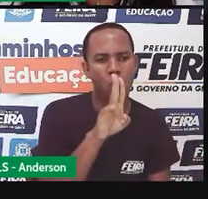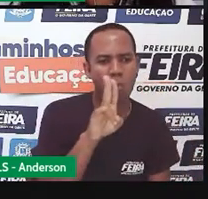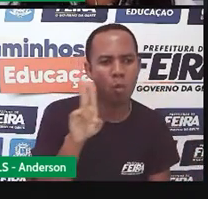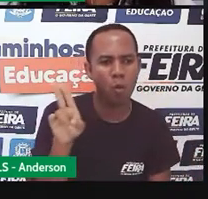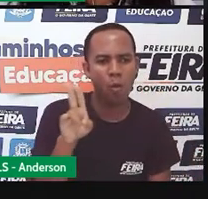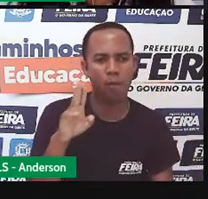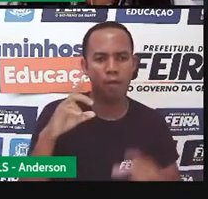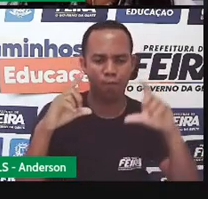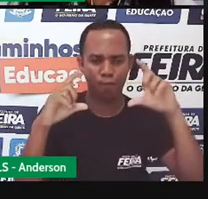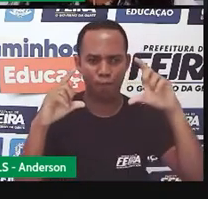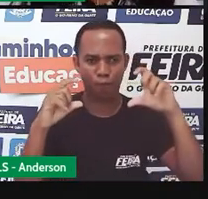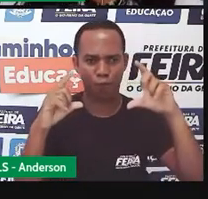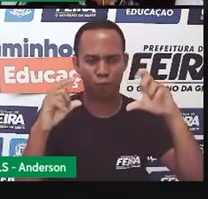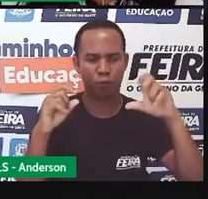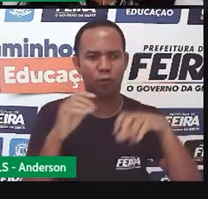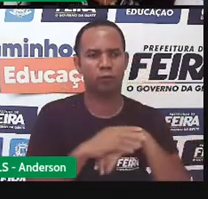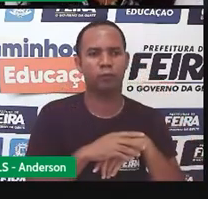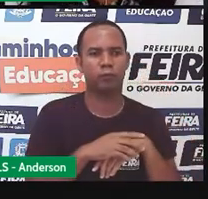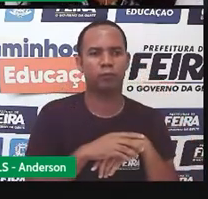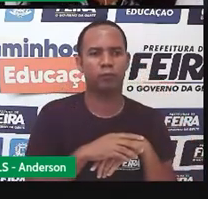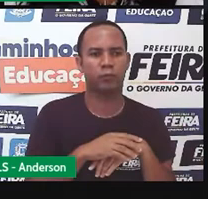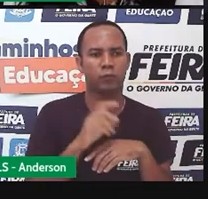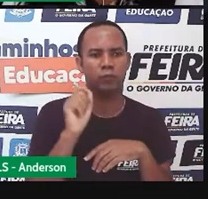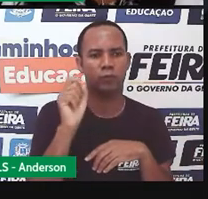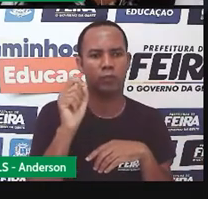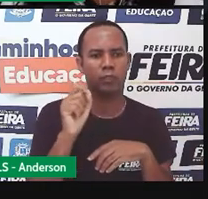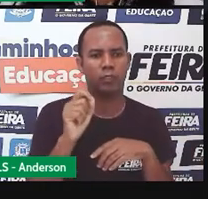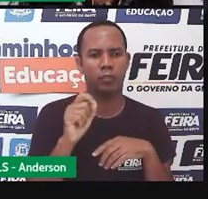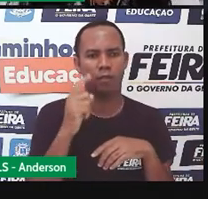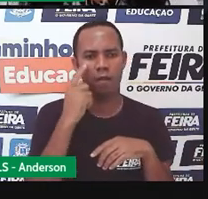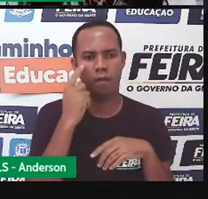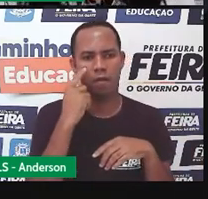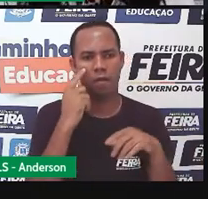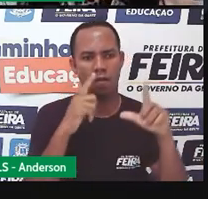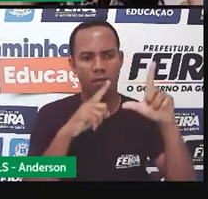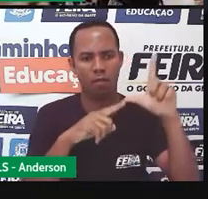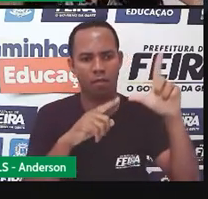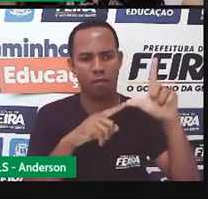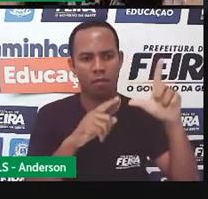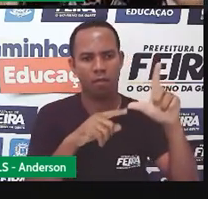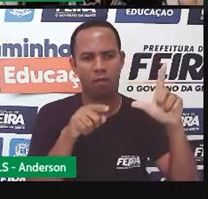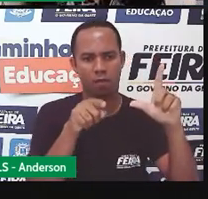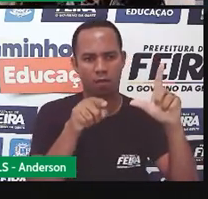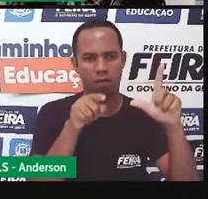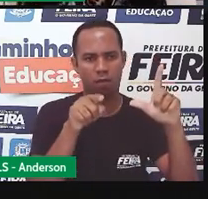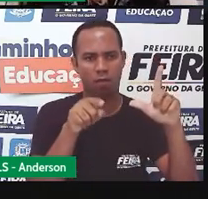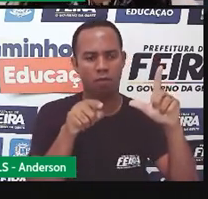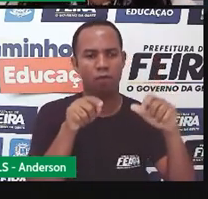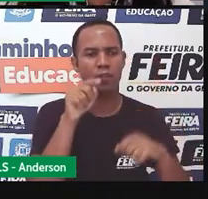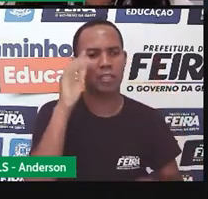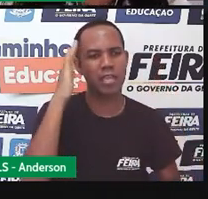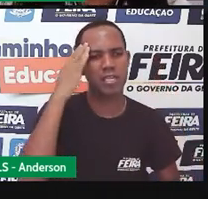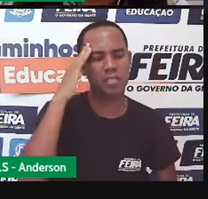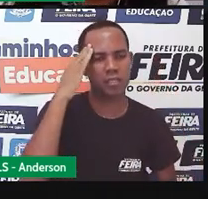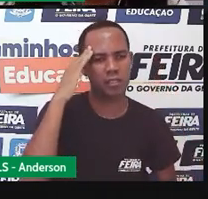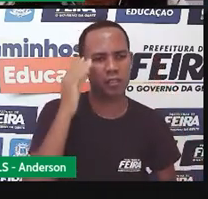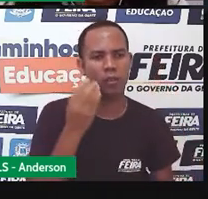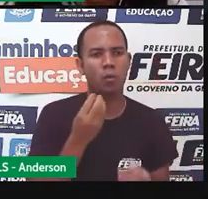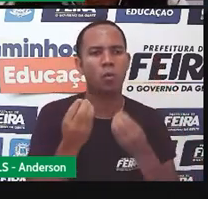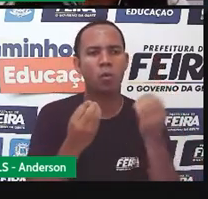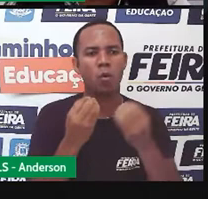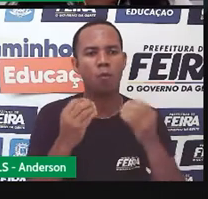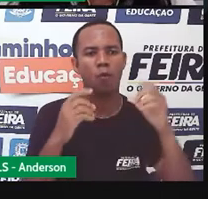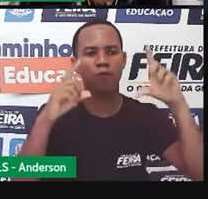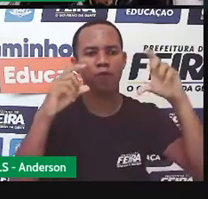No caso dessa notícia, veio a legenda para você entender o que que a foto